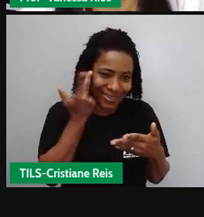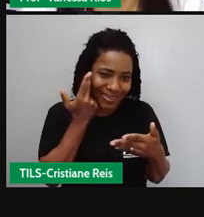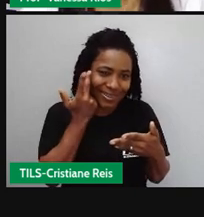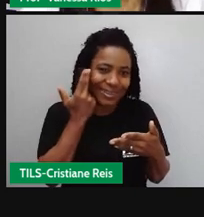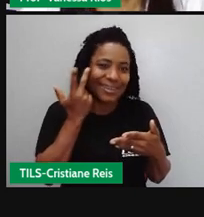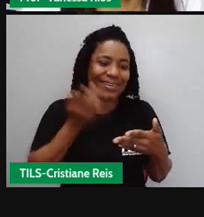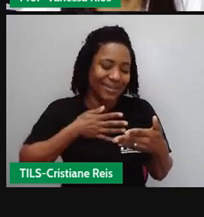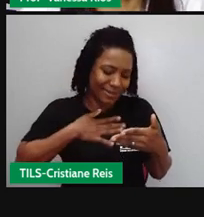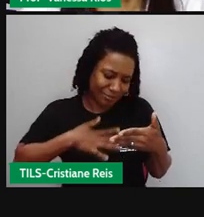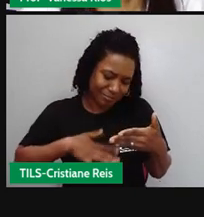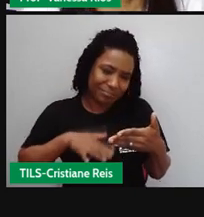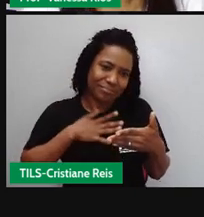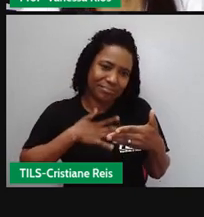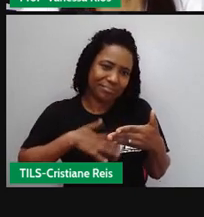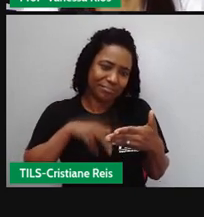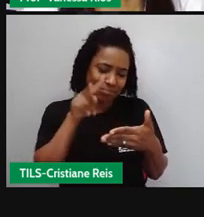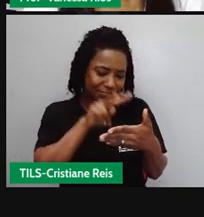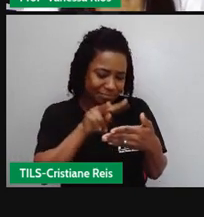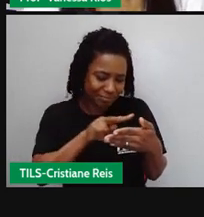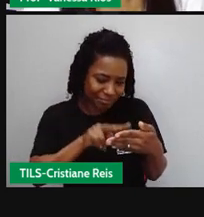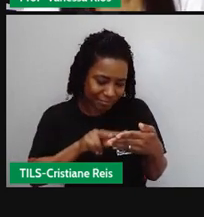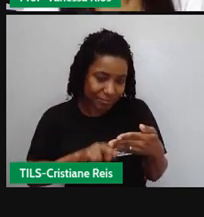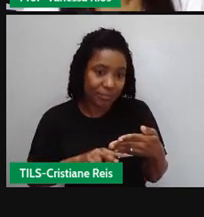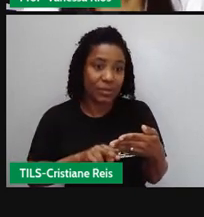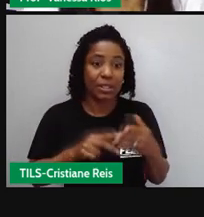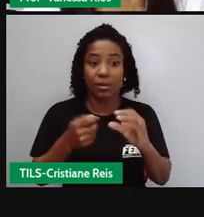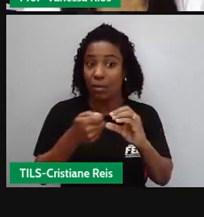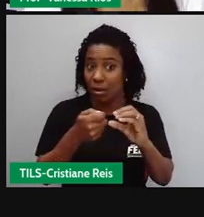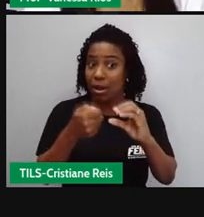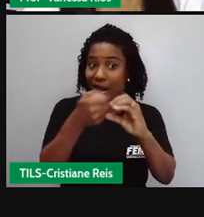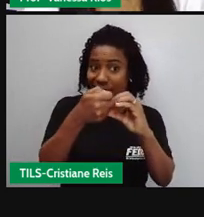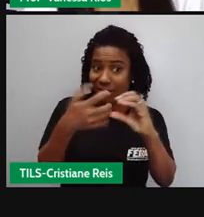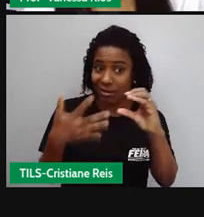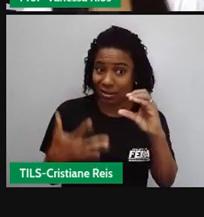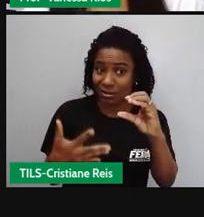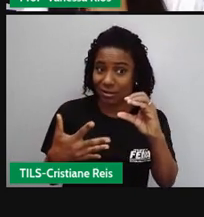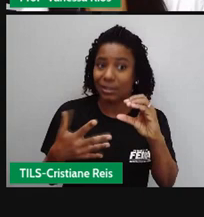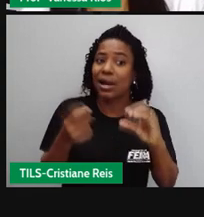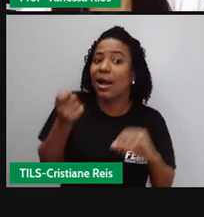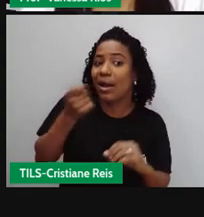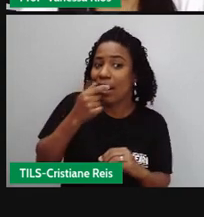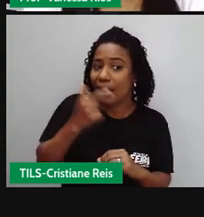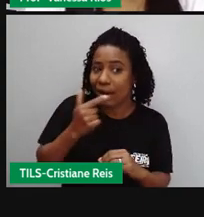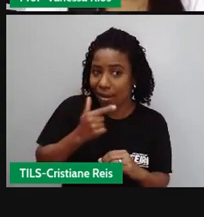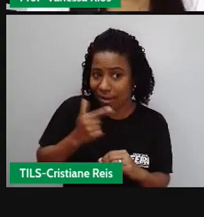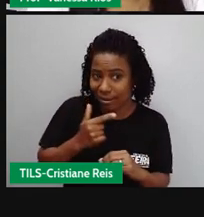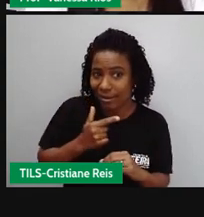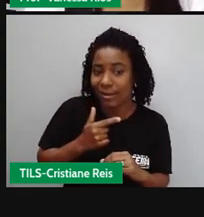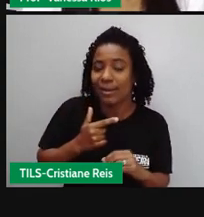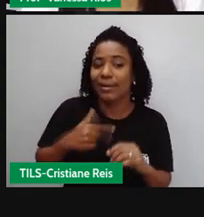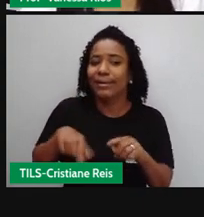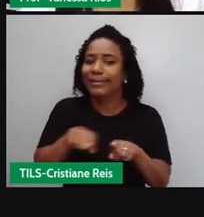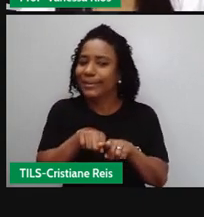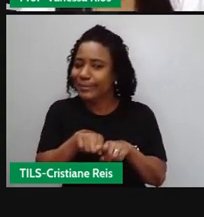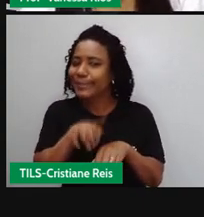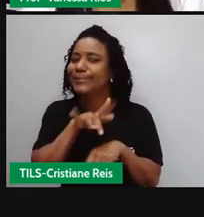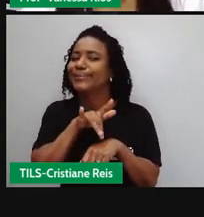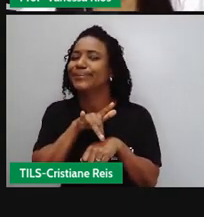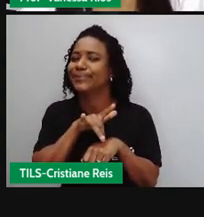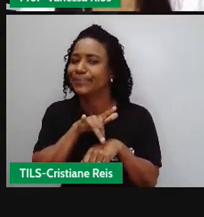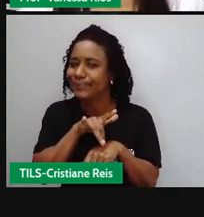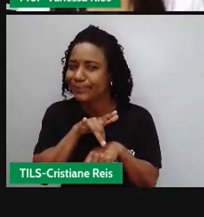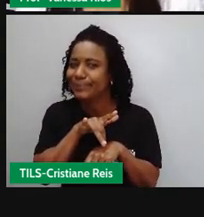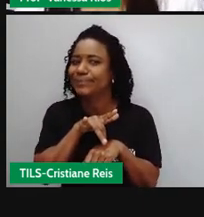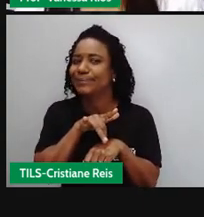aí, utiliza justamente de características do humor e também da ironia. Que é, às vezes, contar um fato